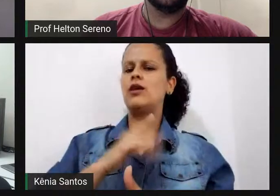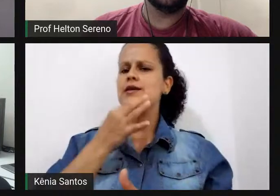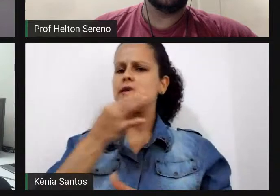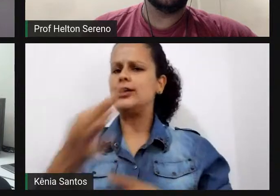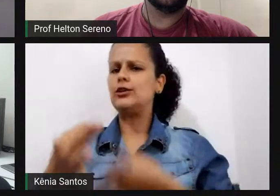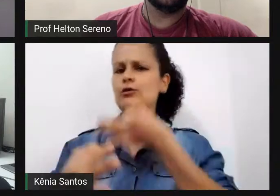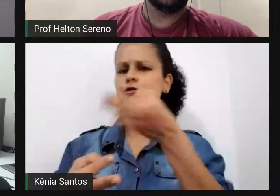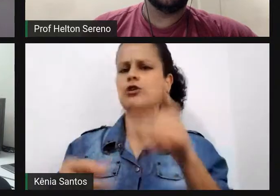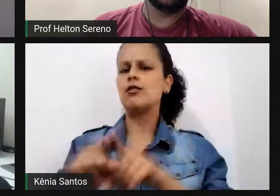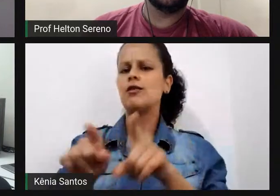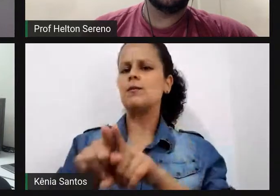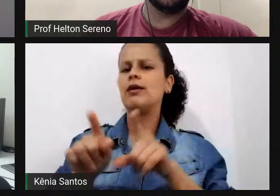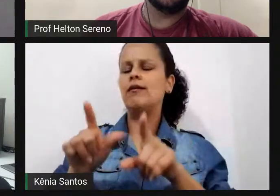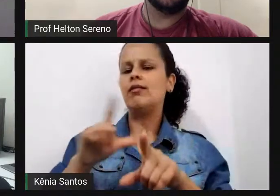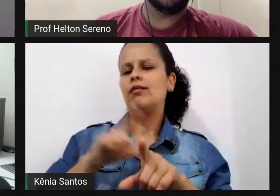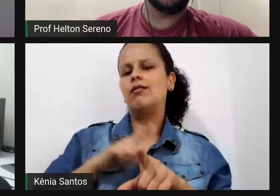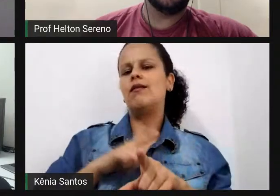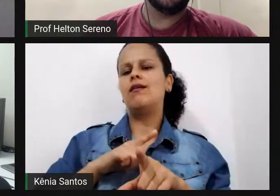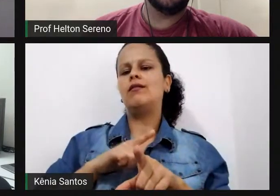que são